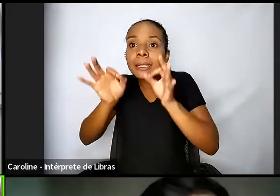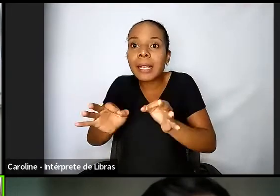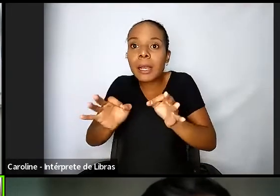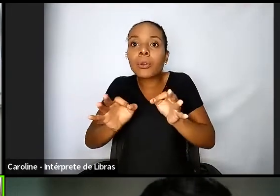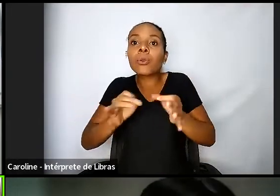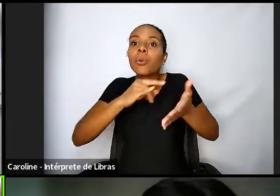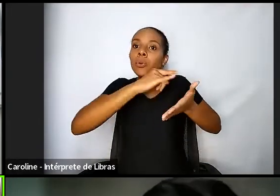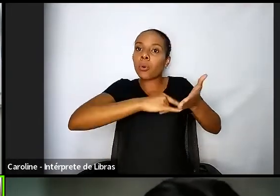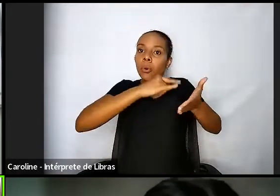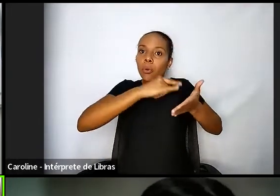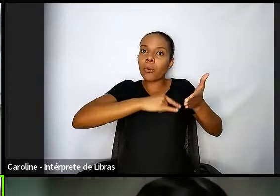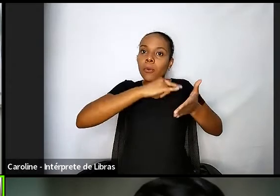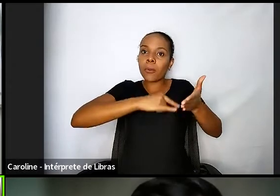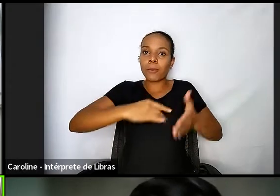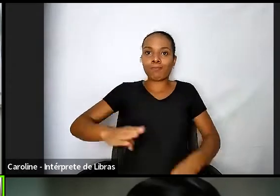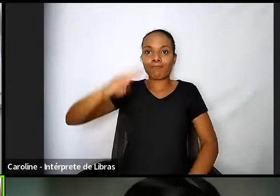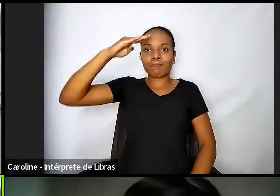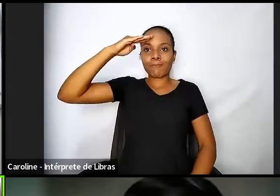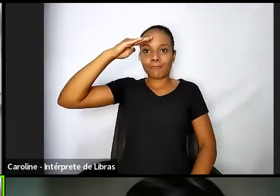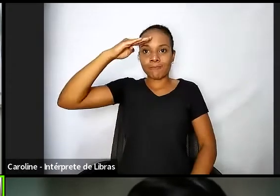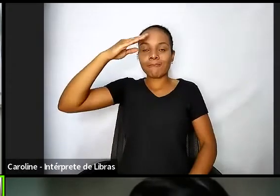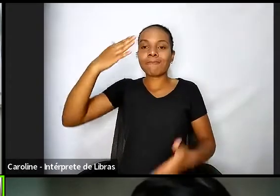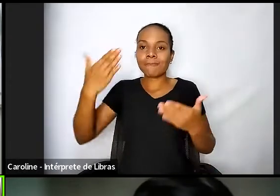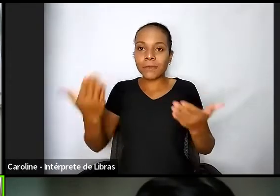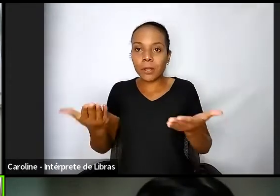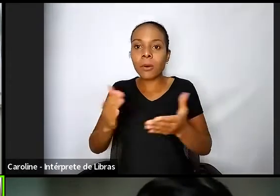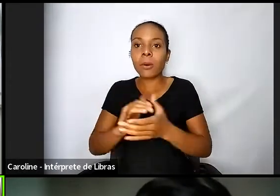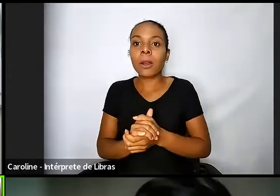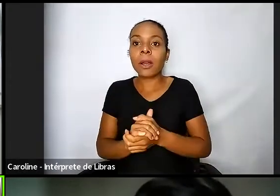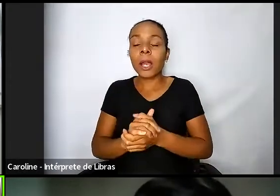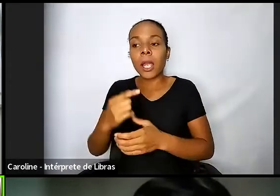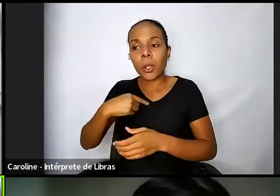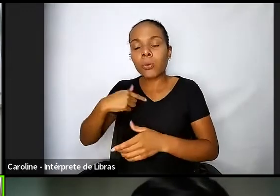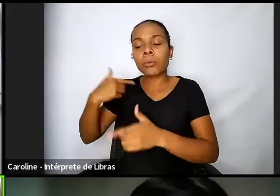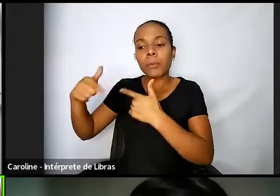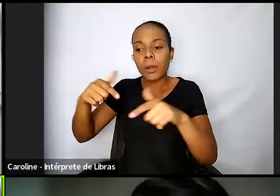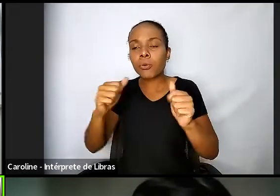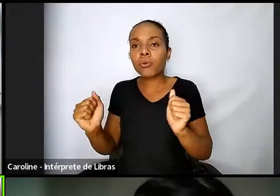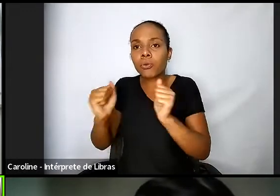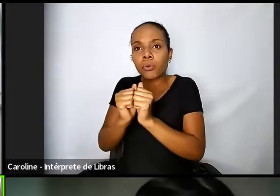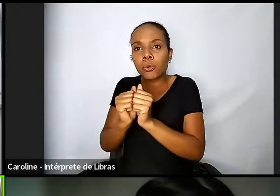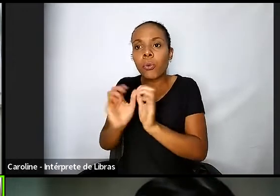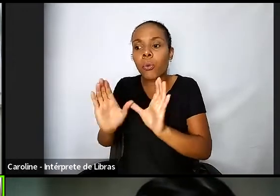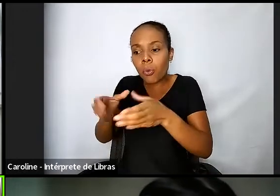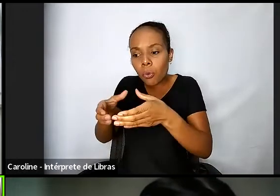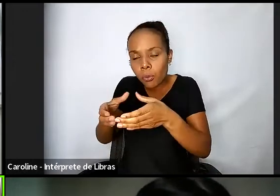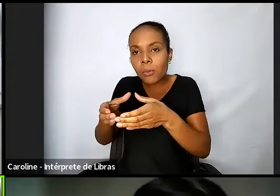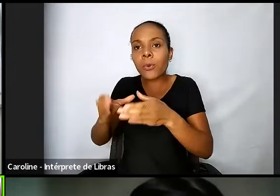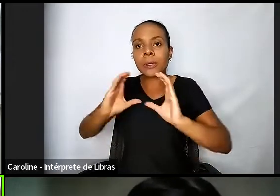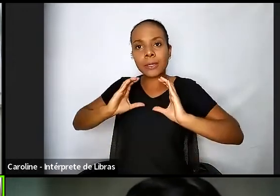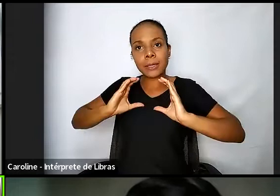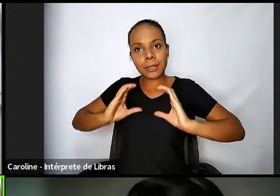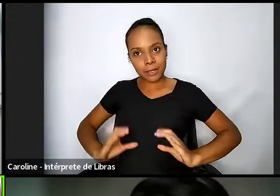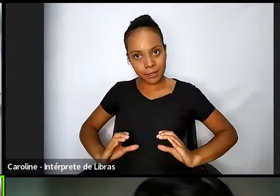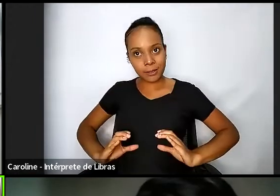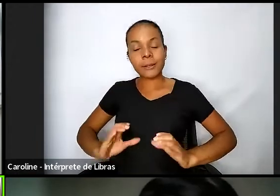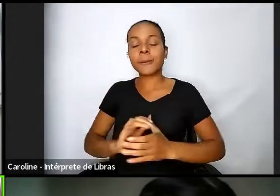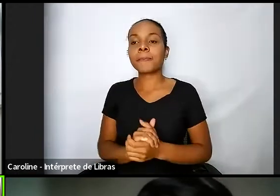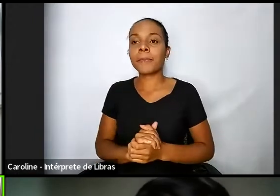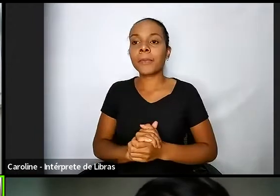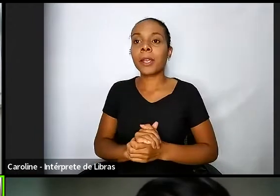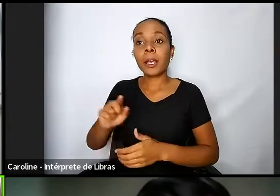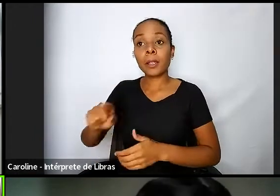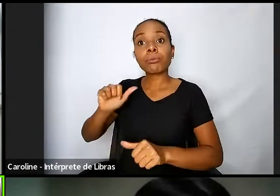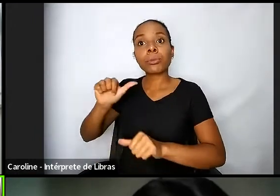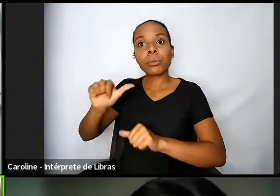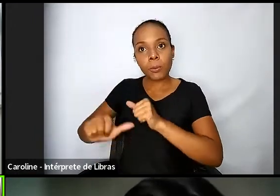sabendo ontem aqui trabalhando com a rede de cidadania que isso foi modificado e que agora eles estão exigindo